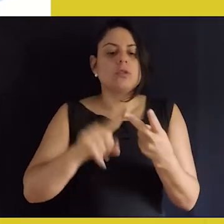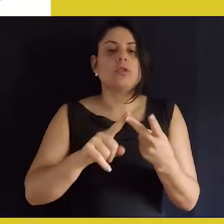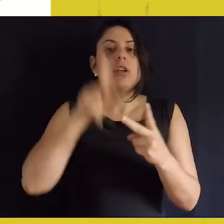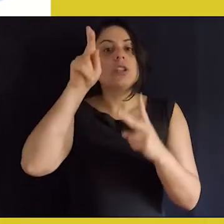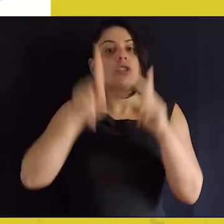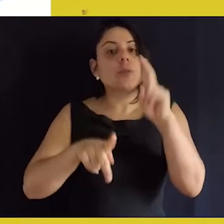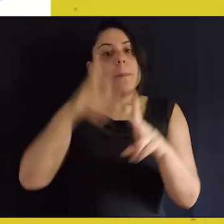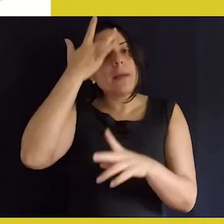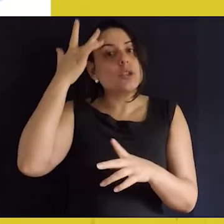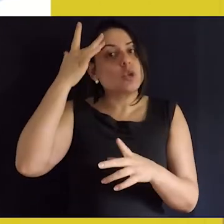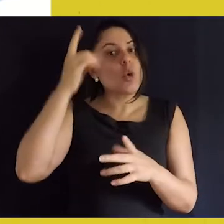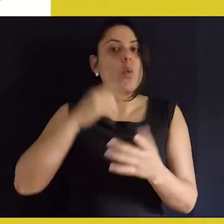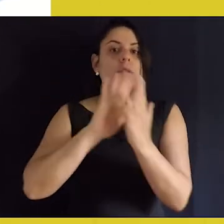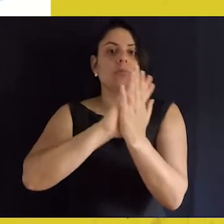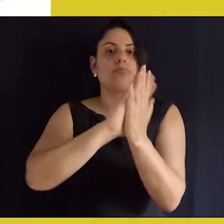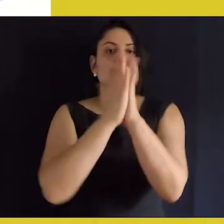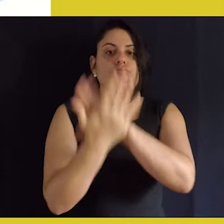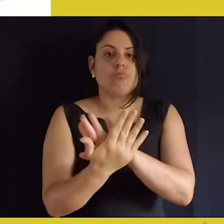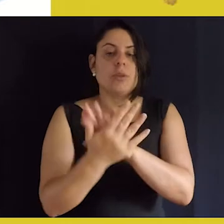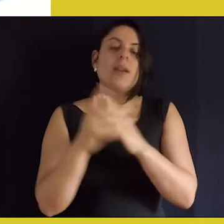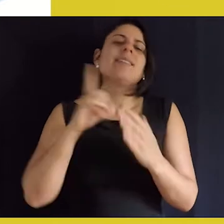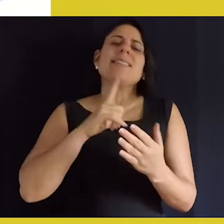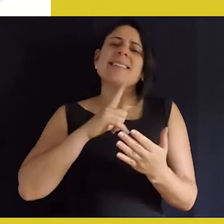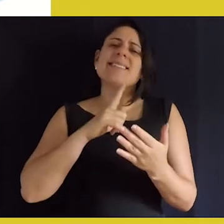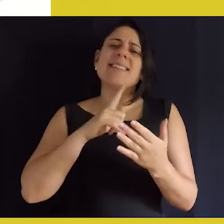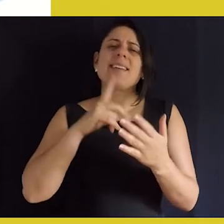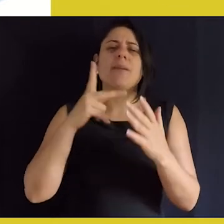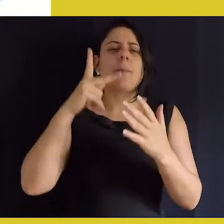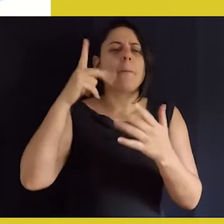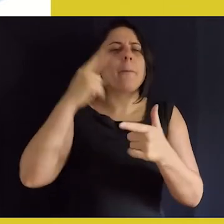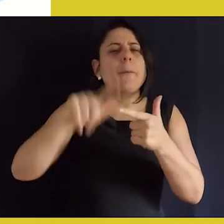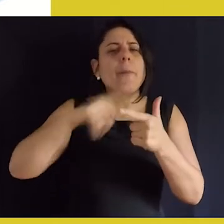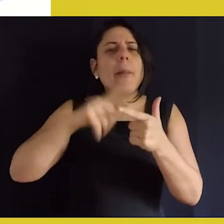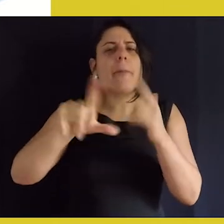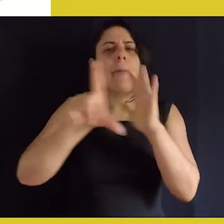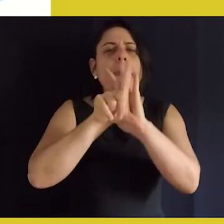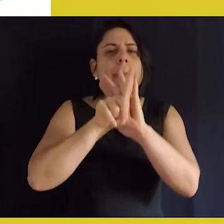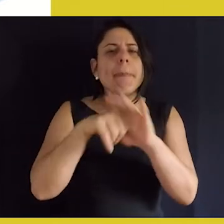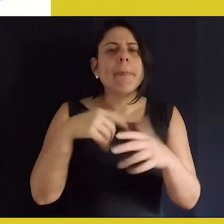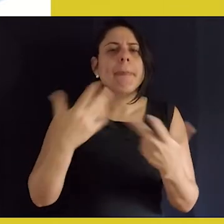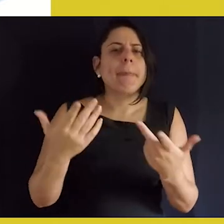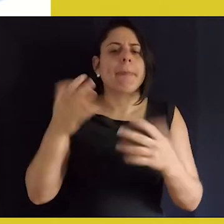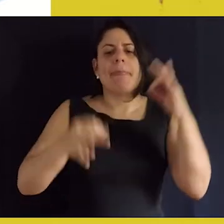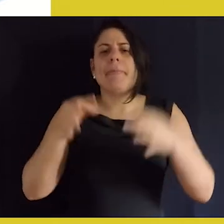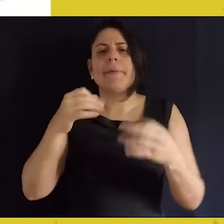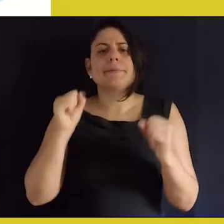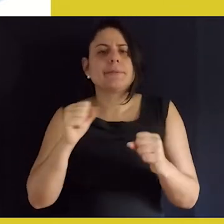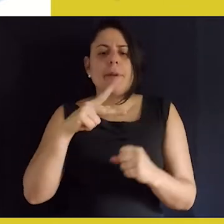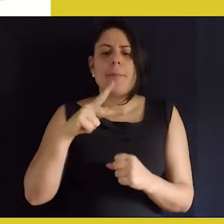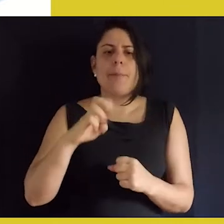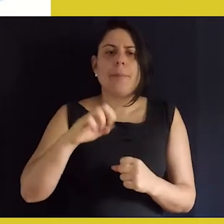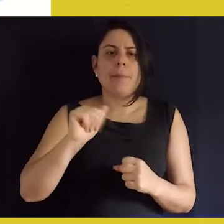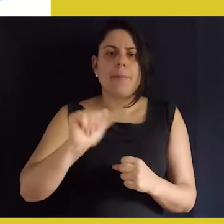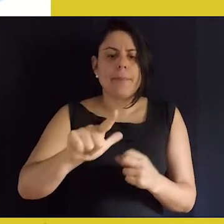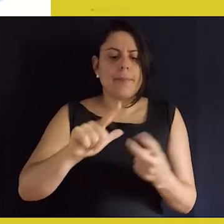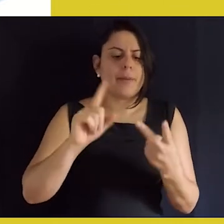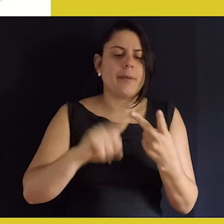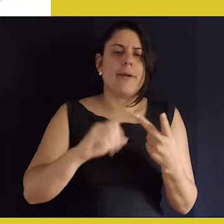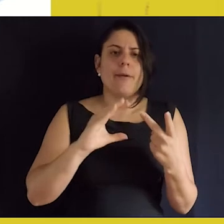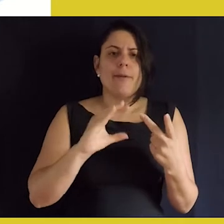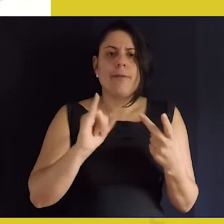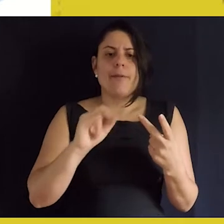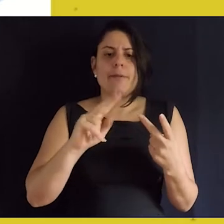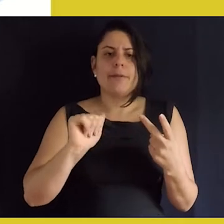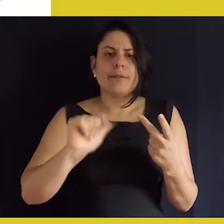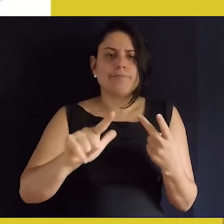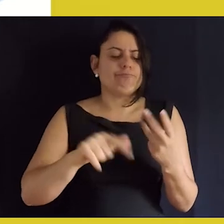e jurídico de pessoas trans que estão com algum problema na justiça, que estão com alguma questão com a justiça. Pode ser